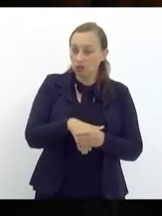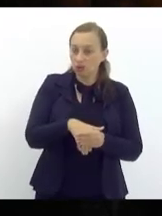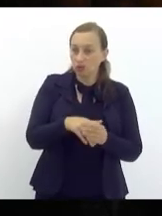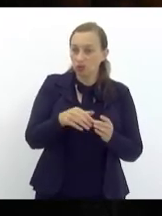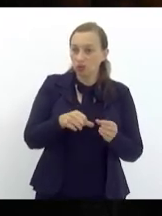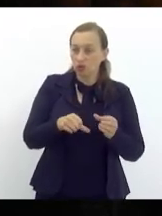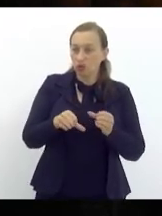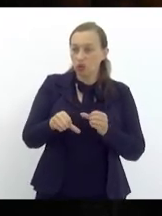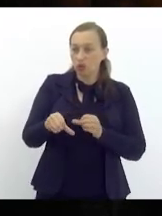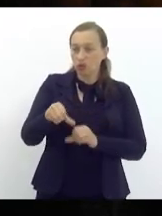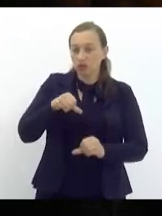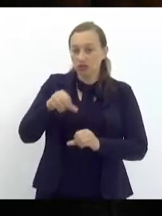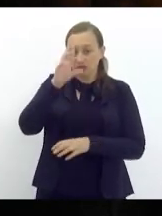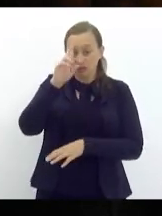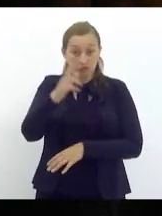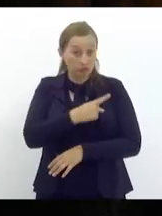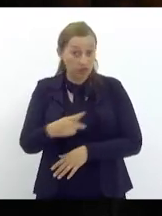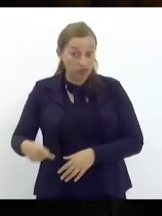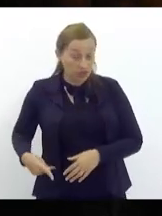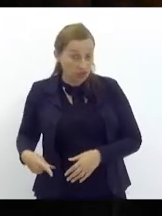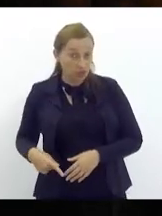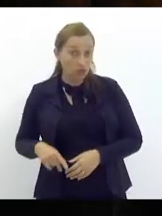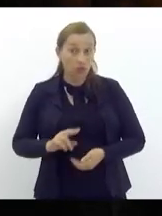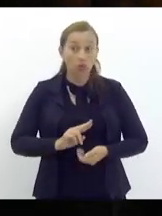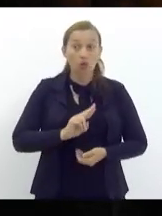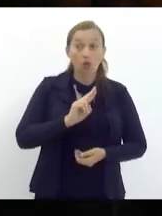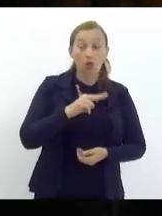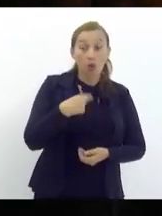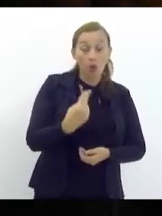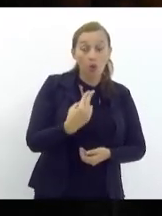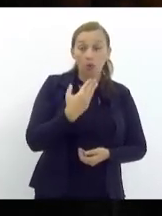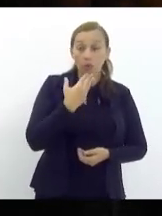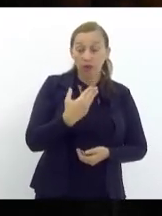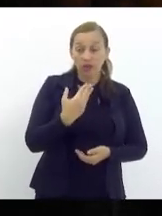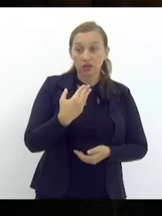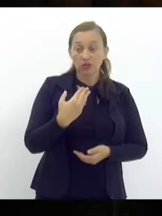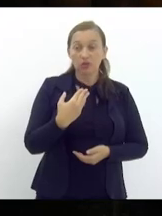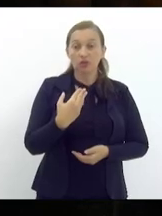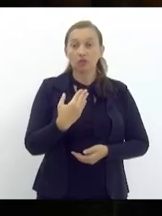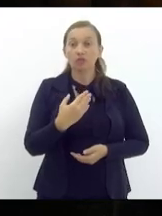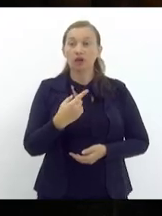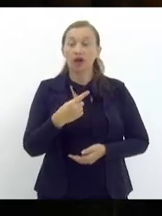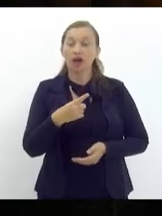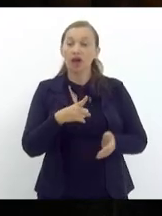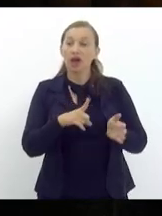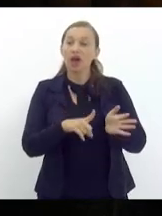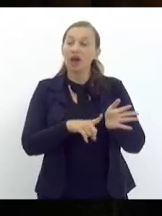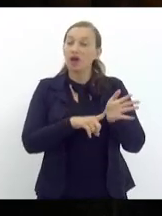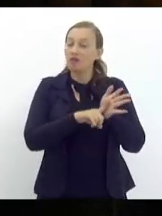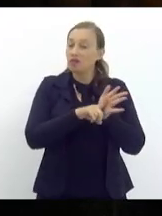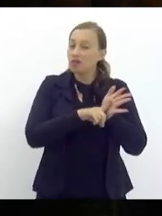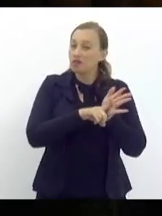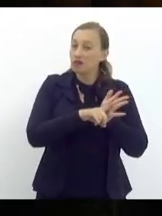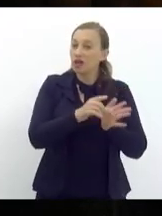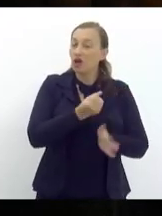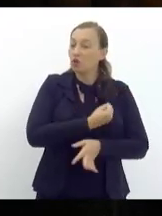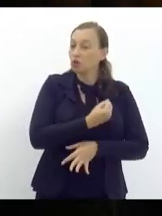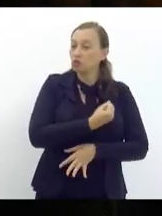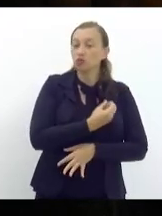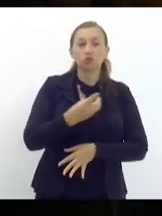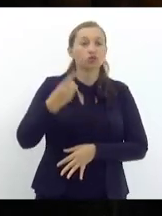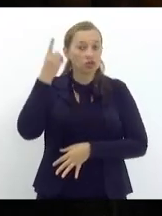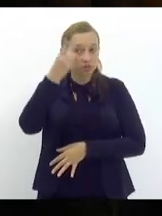contrário senhora presidente nem tão pouco verificação de coro mas se a gente vê as vozes que se